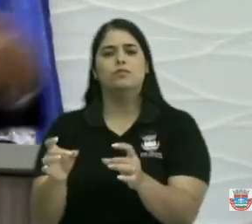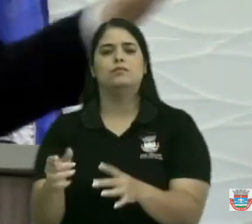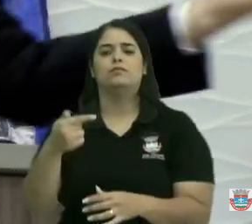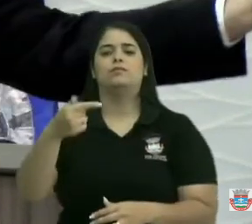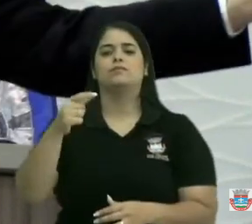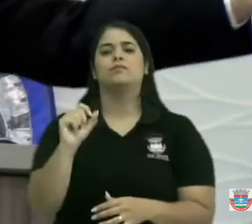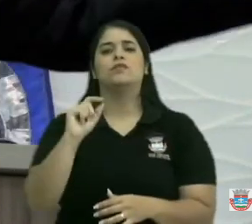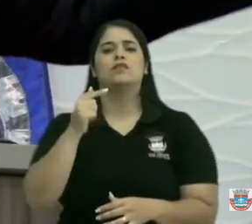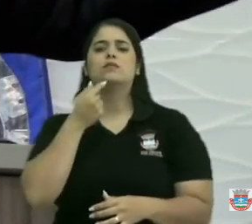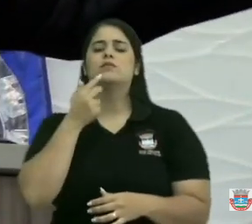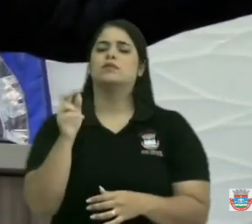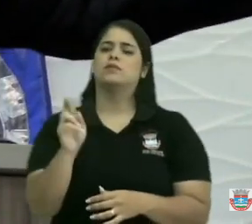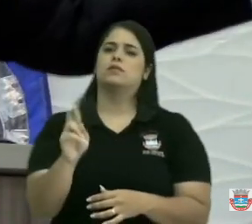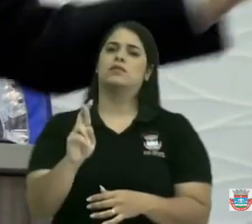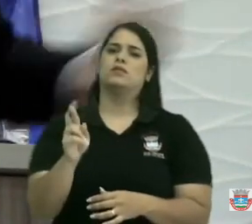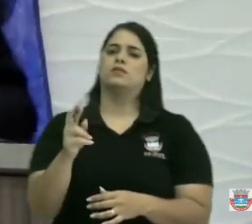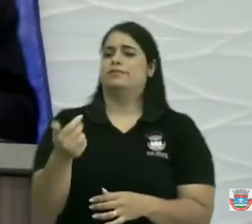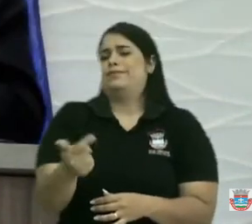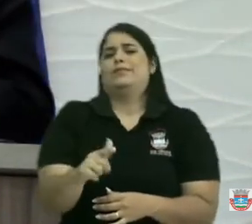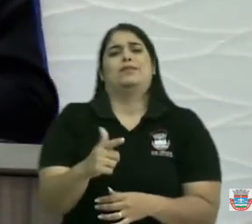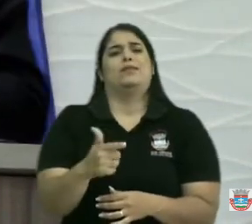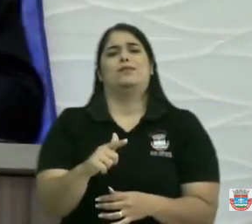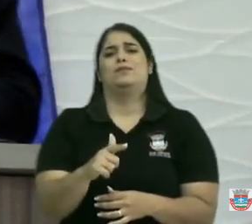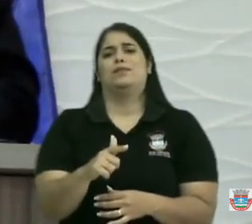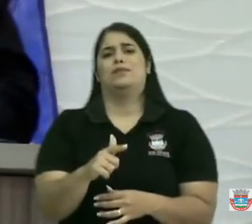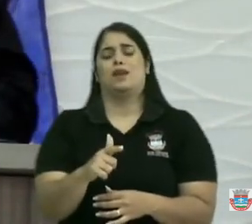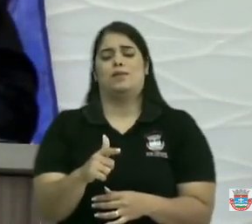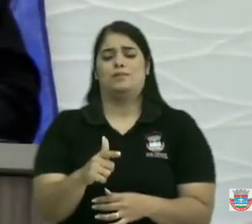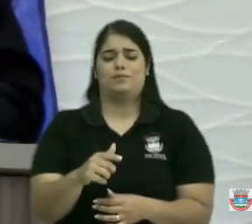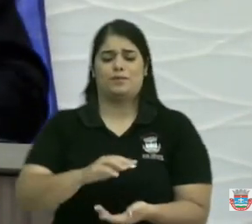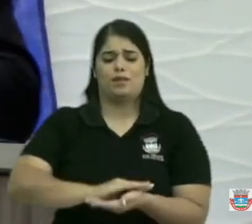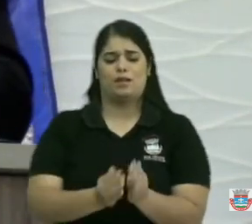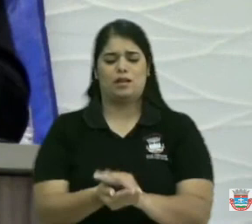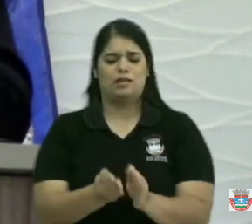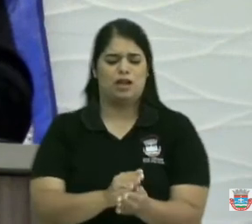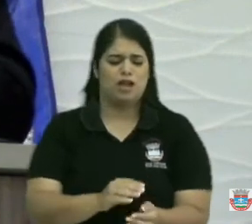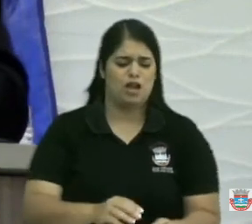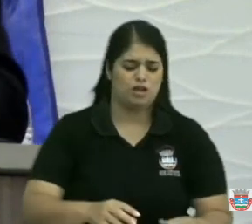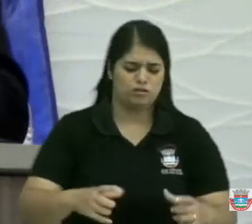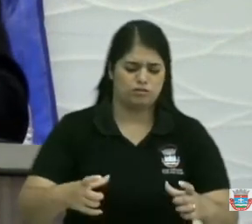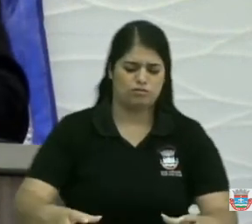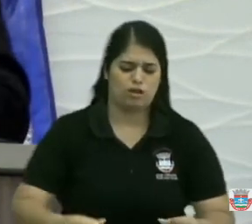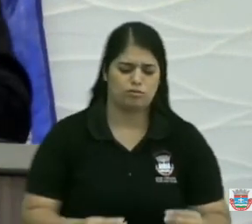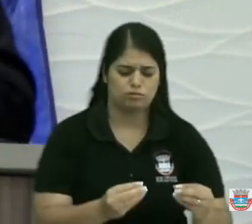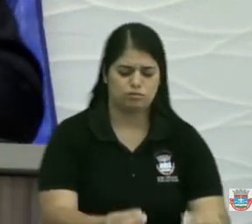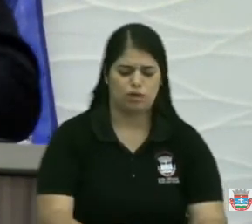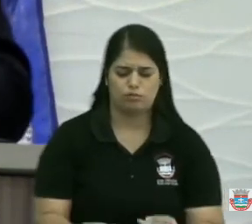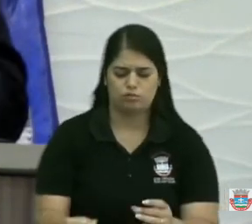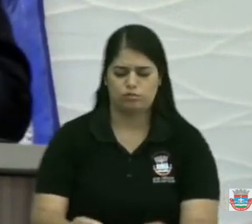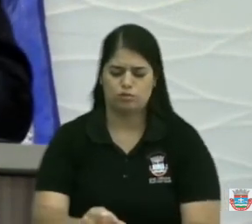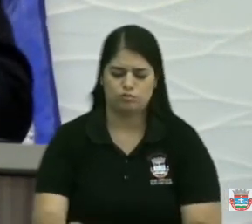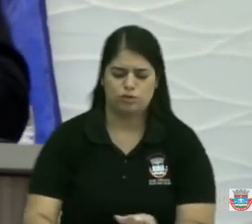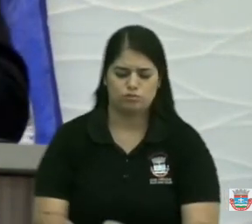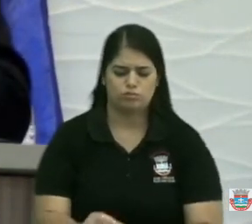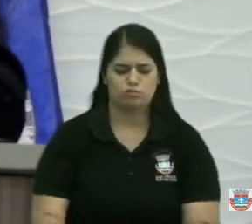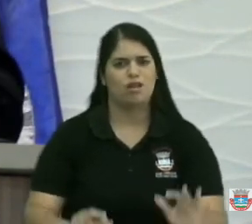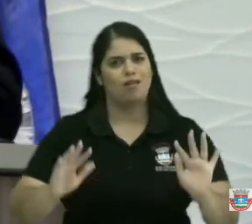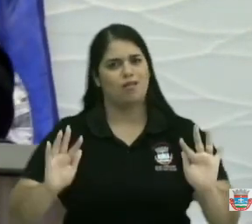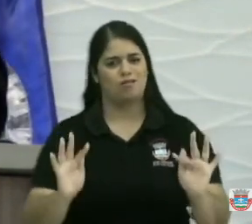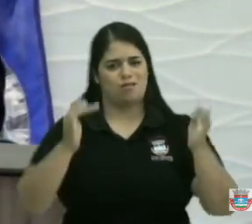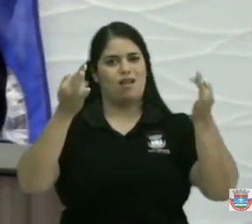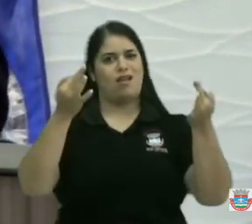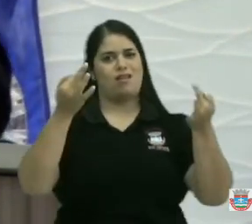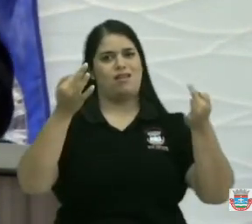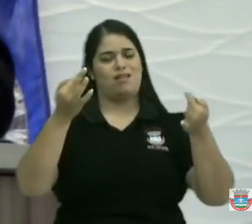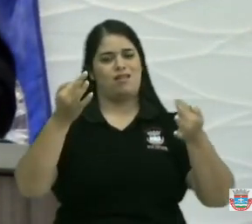asfalto para cobrir os buracos que tinha na PE e na cidade. Pegaram barro e fizeram uma festa porque estavam tapando